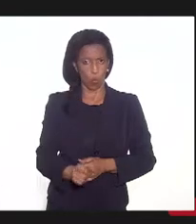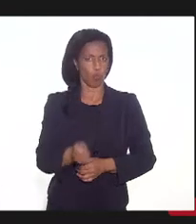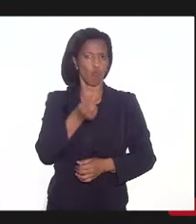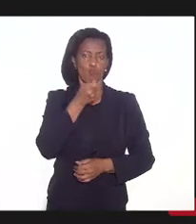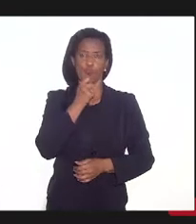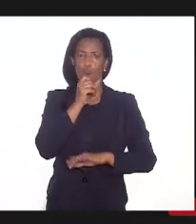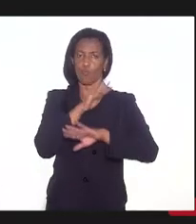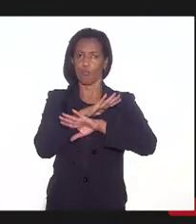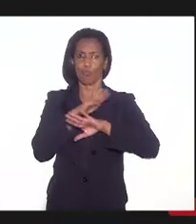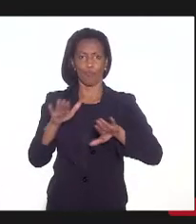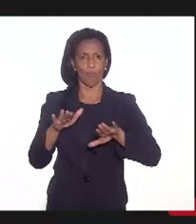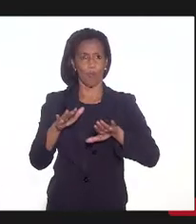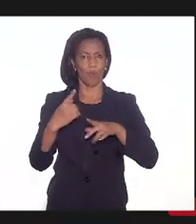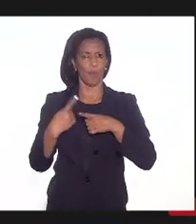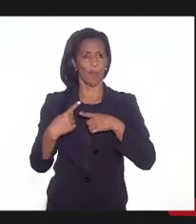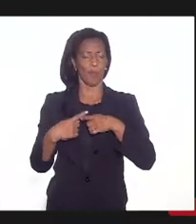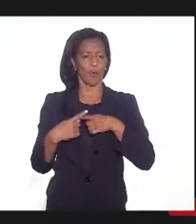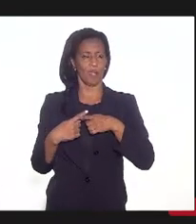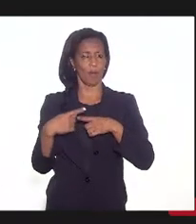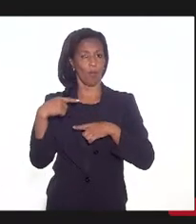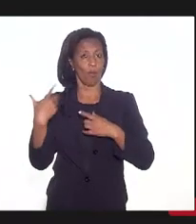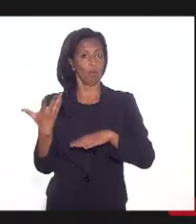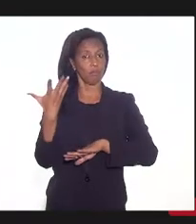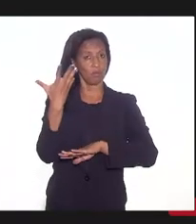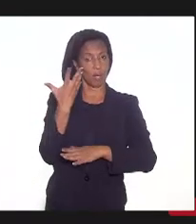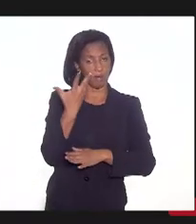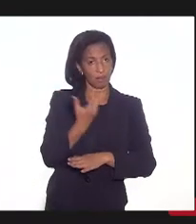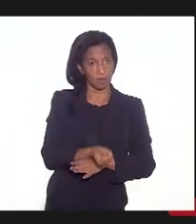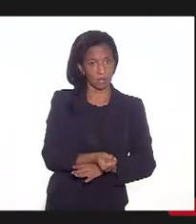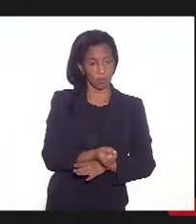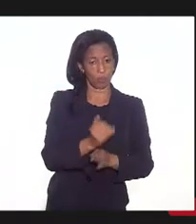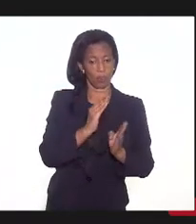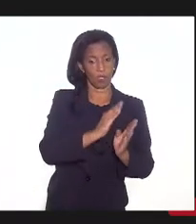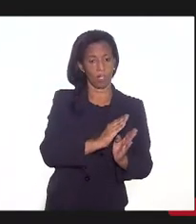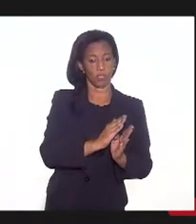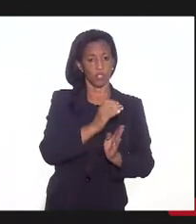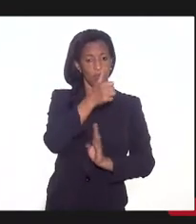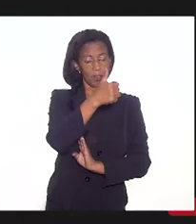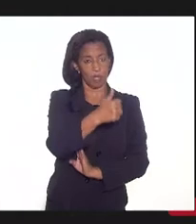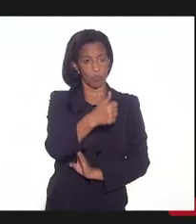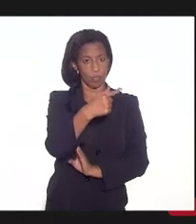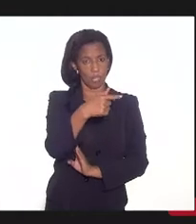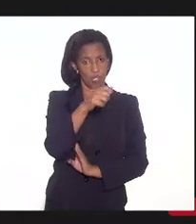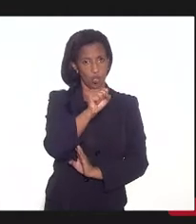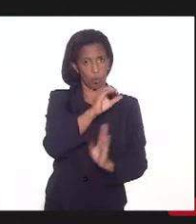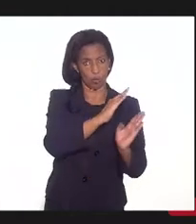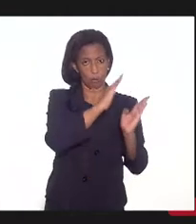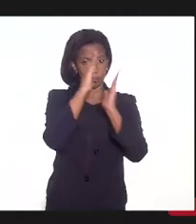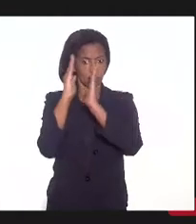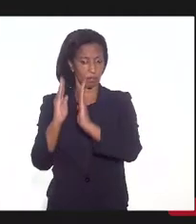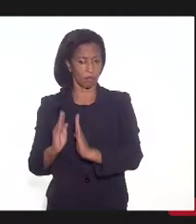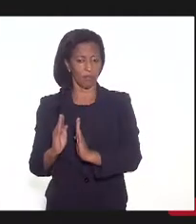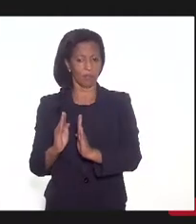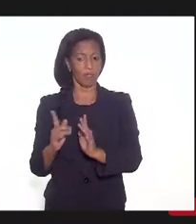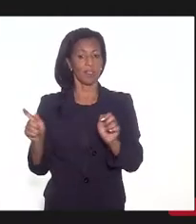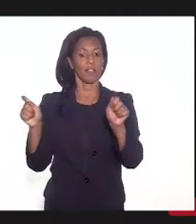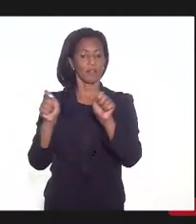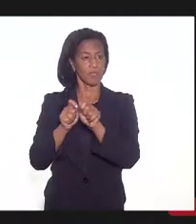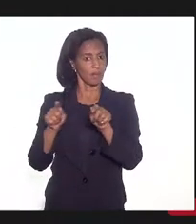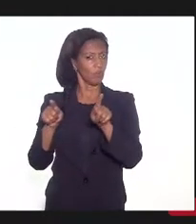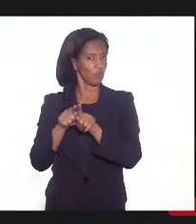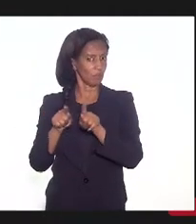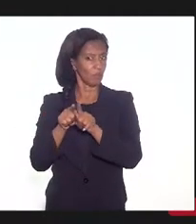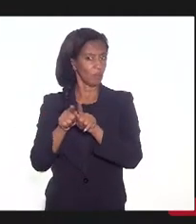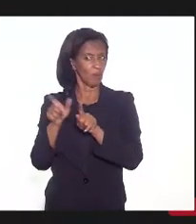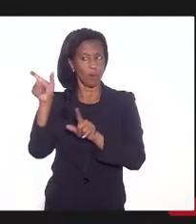mais, e à medida que a gente aderiu, a gente passa a 178, e fizemos também um cenário,